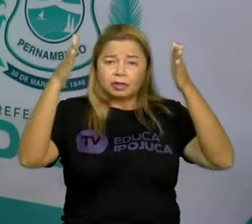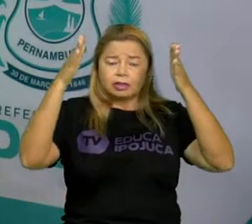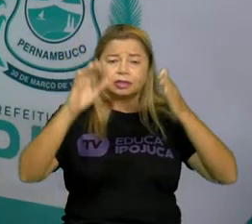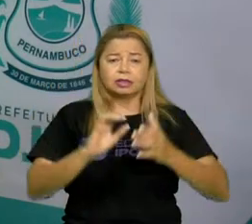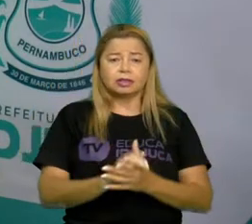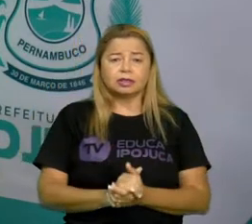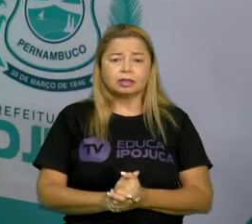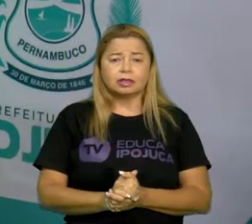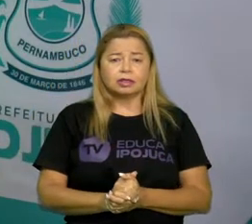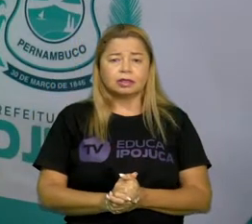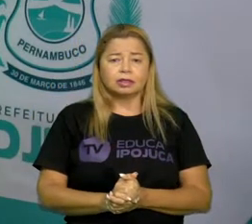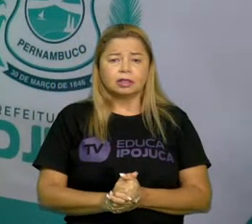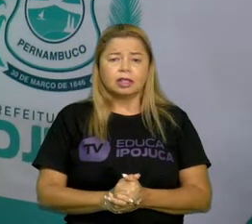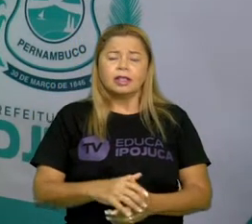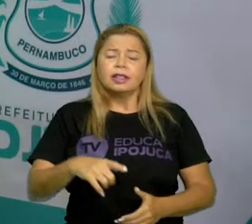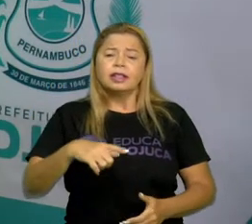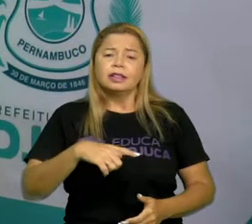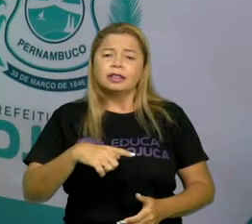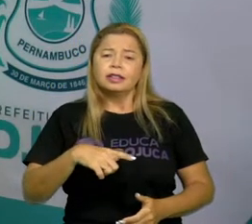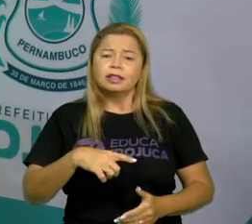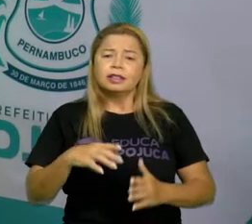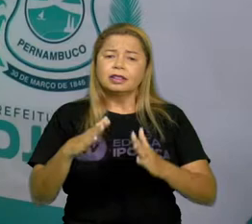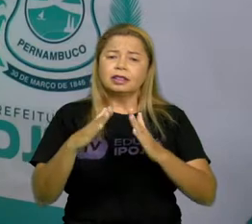Existe casa sem teto?